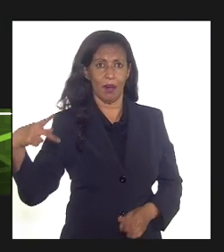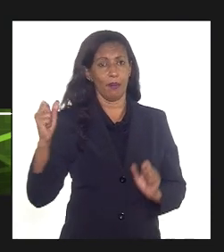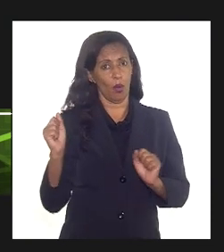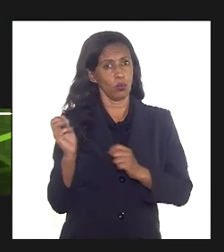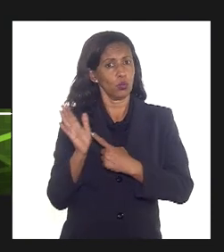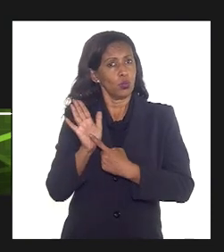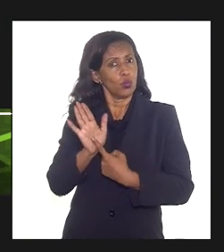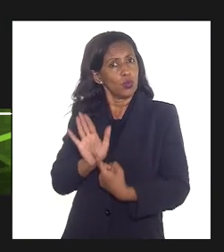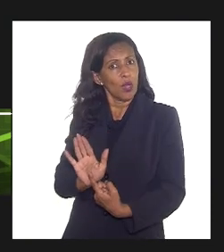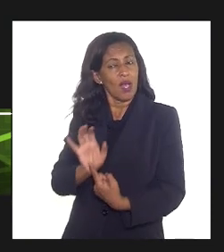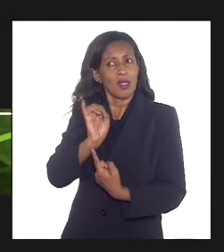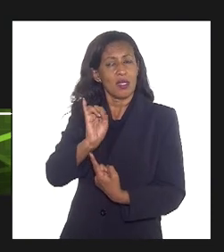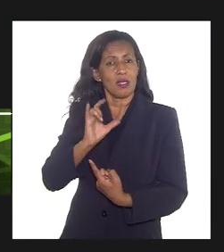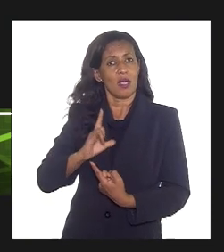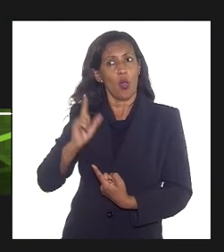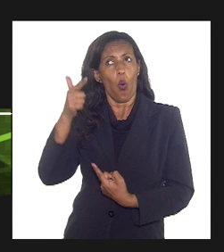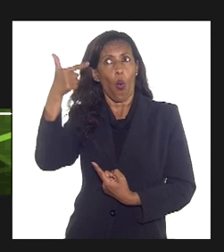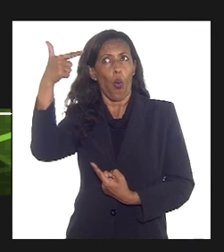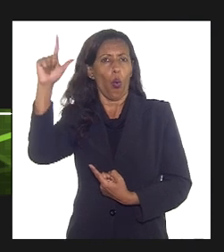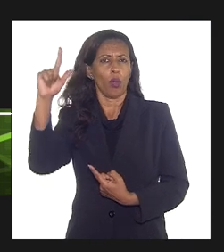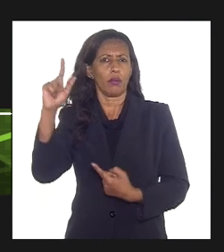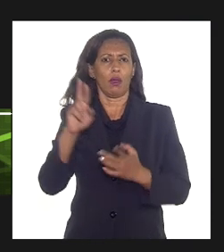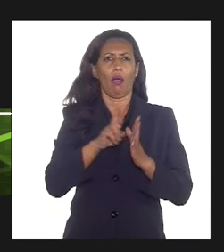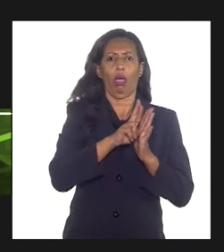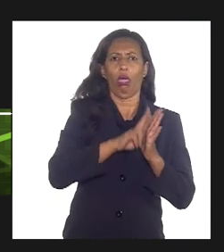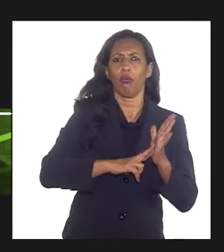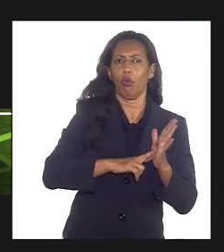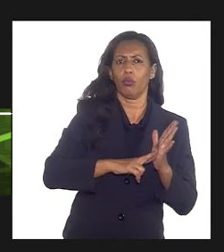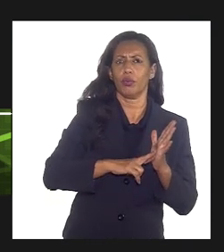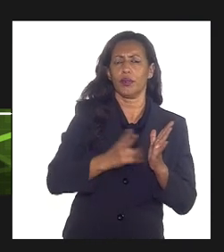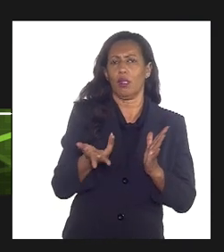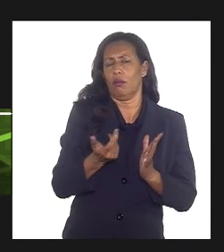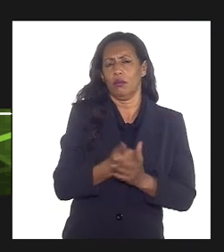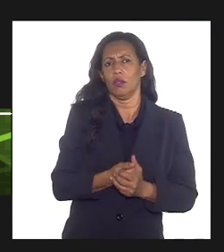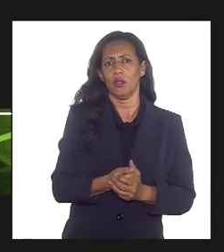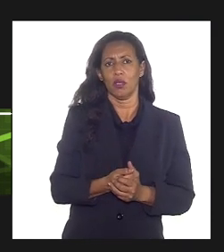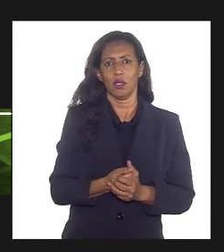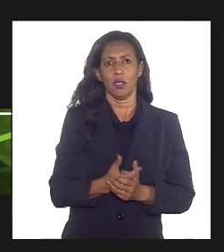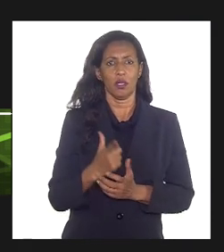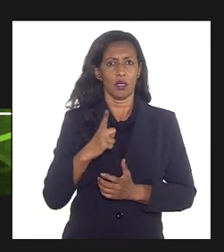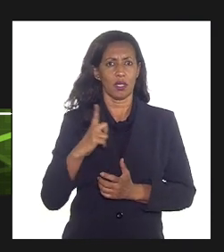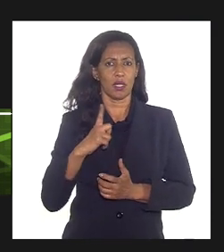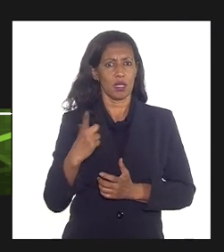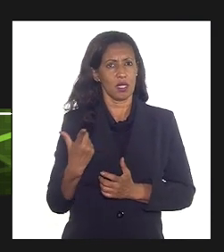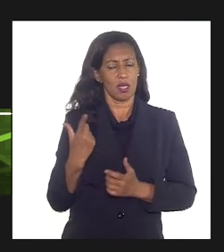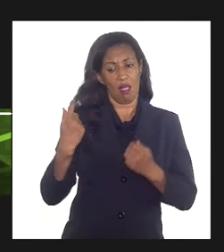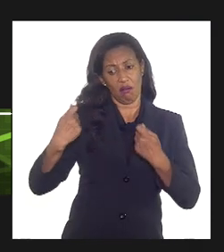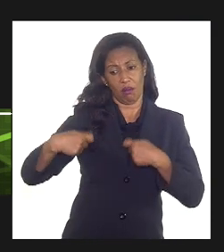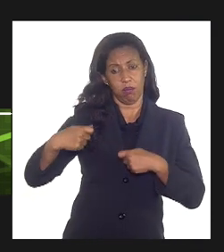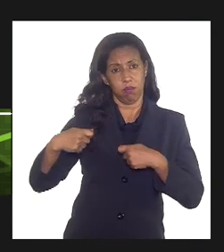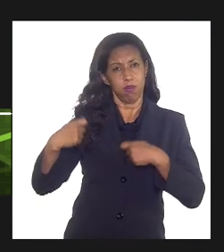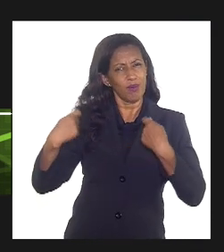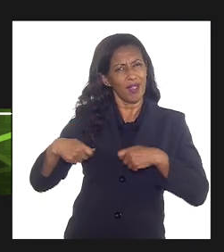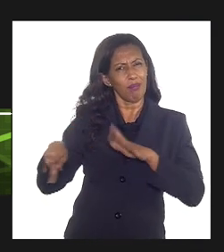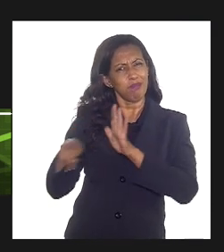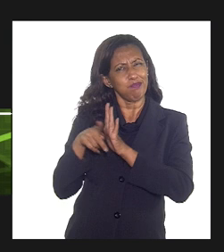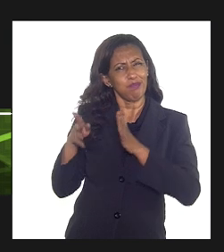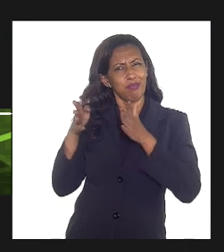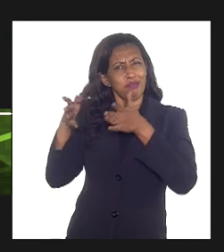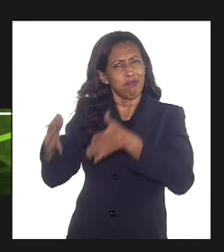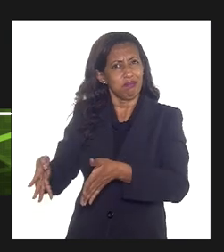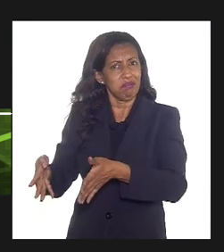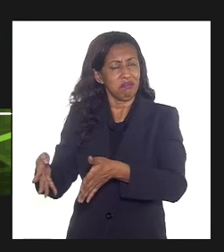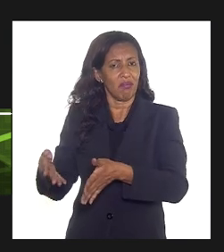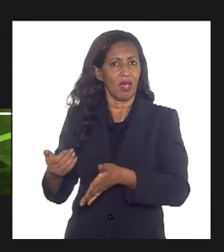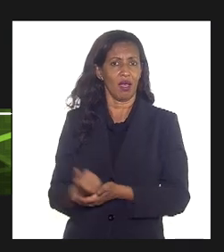se alguma outra resolução que não a RAMP 12 traz essa especificidade. Até onde eu sei,